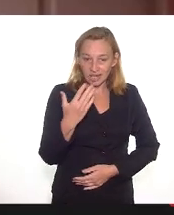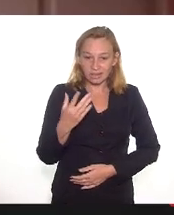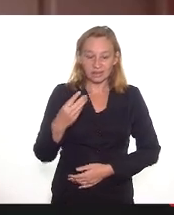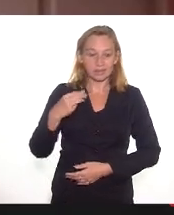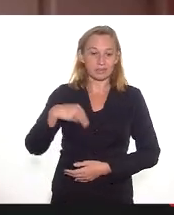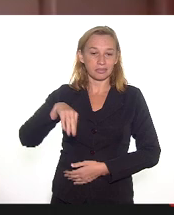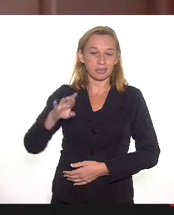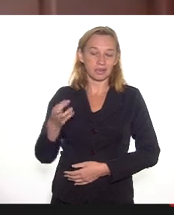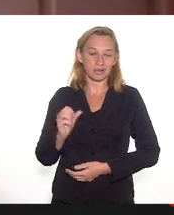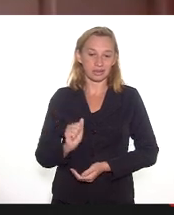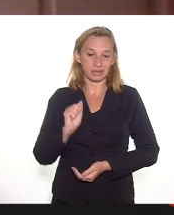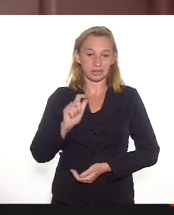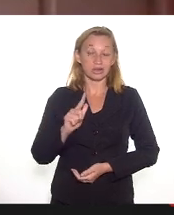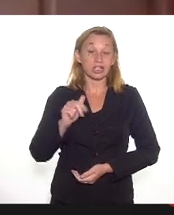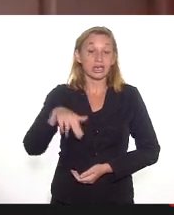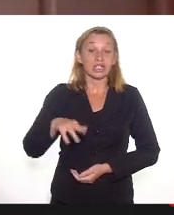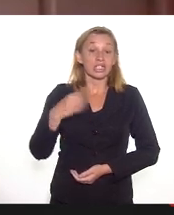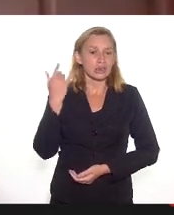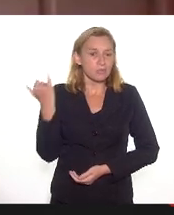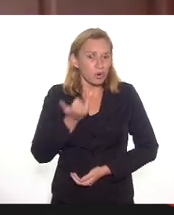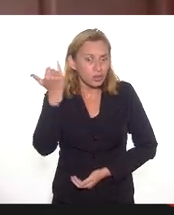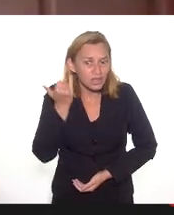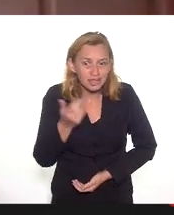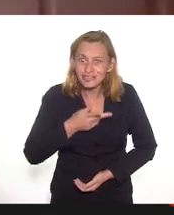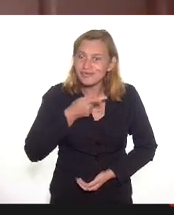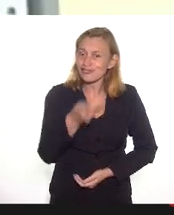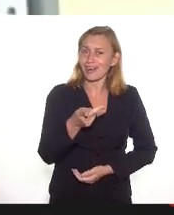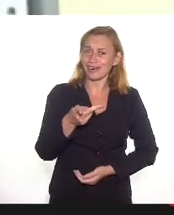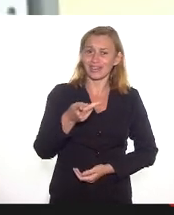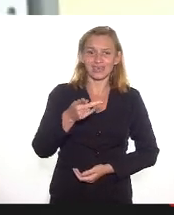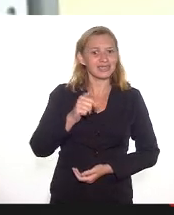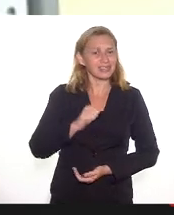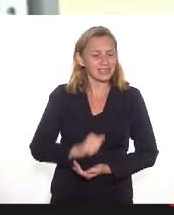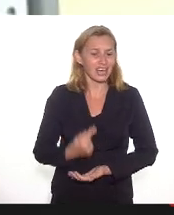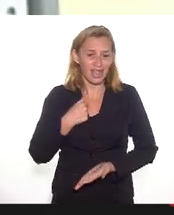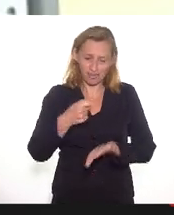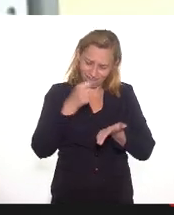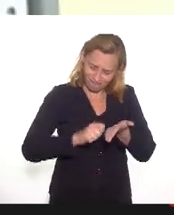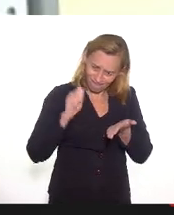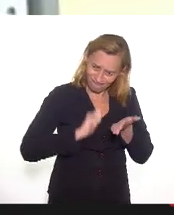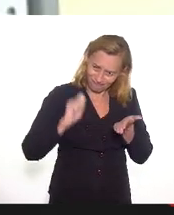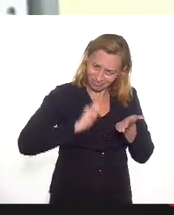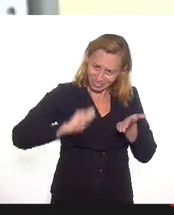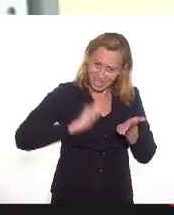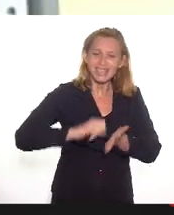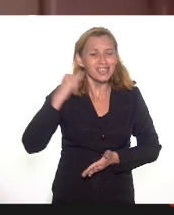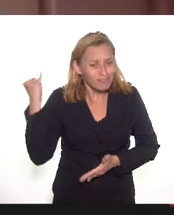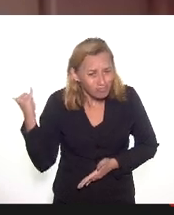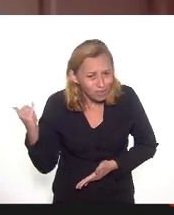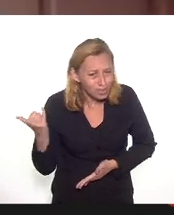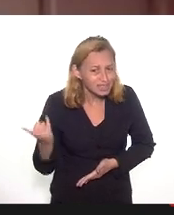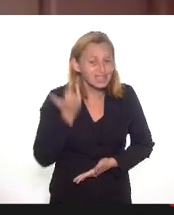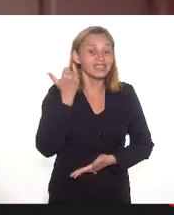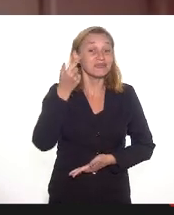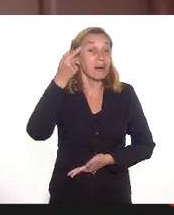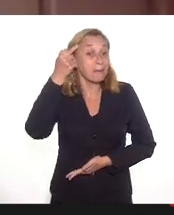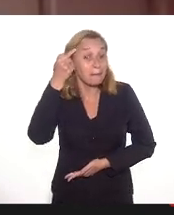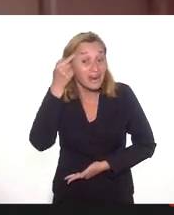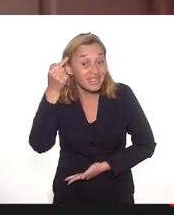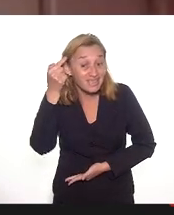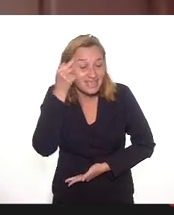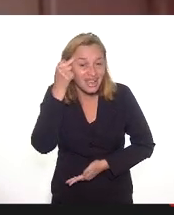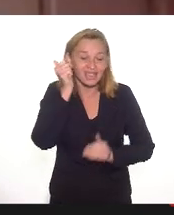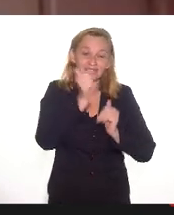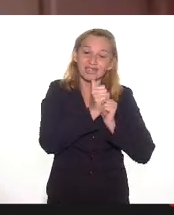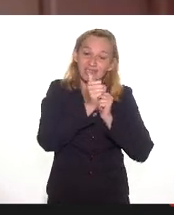Mário. Importantes palavras e pontos que eu anotei aqui, muito importantes para pensarmos os